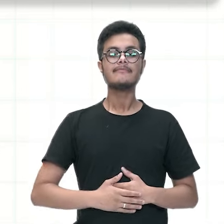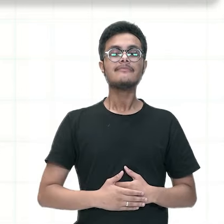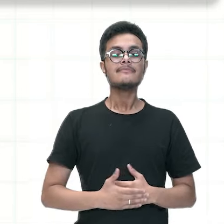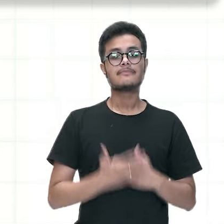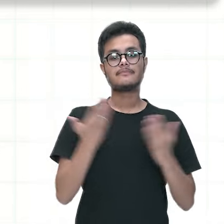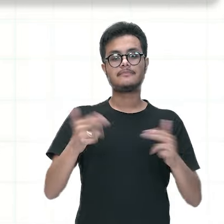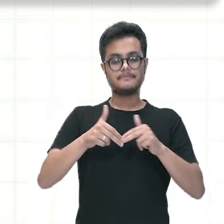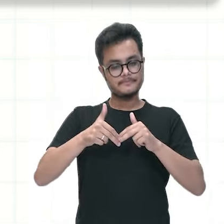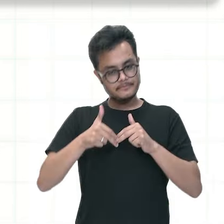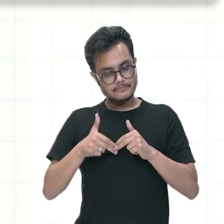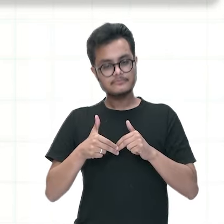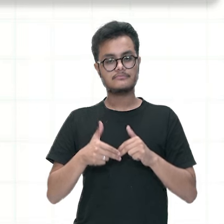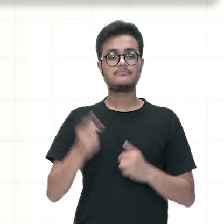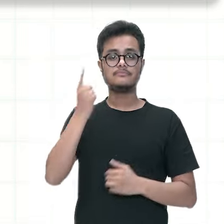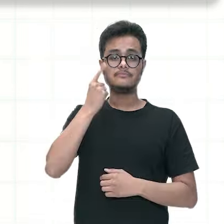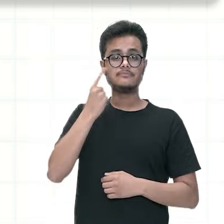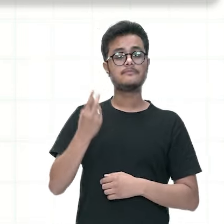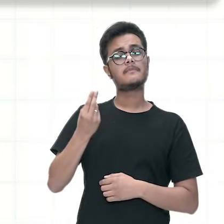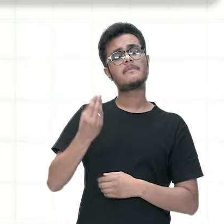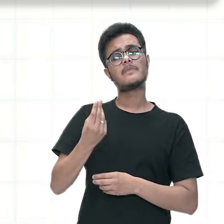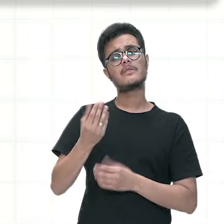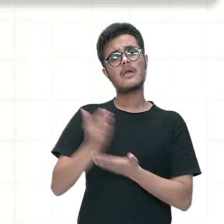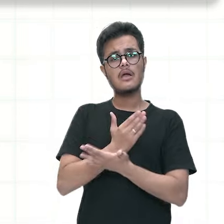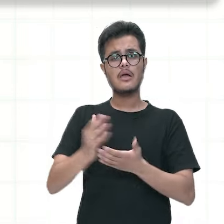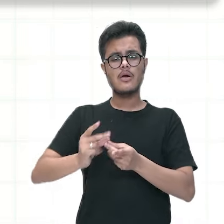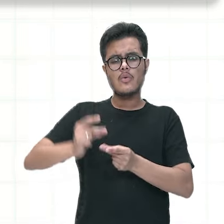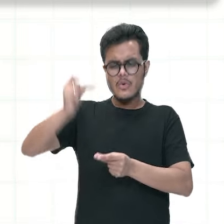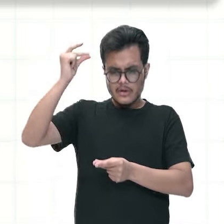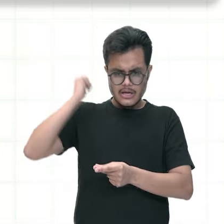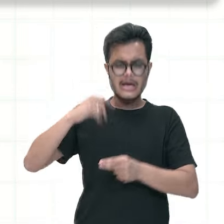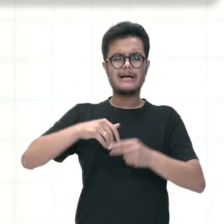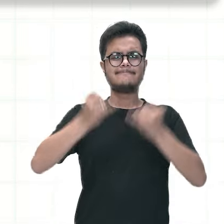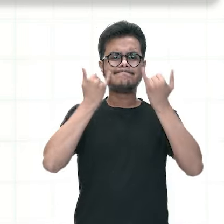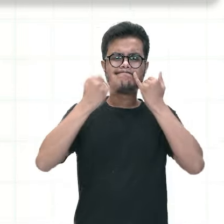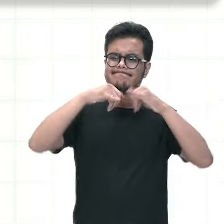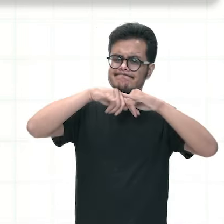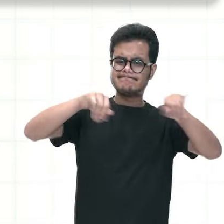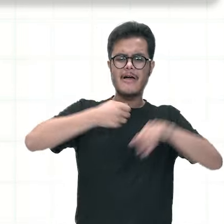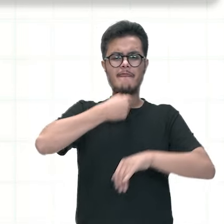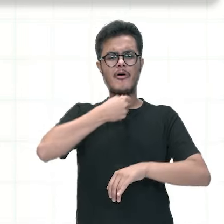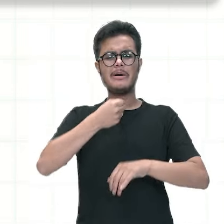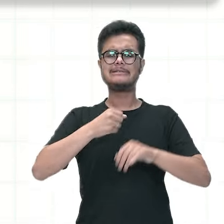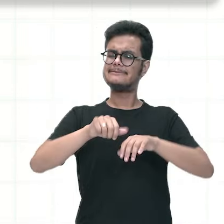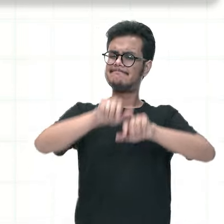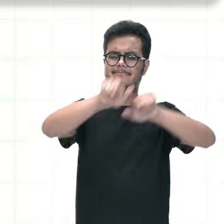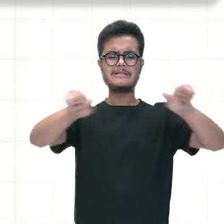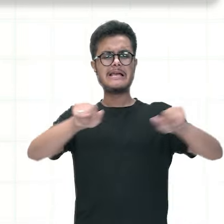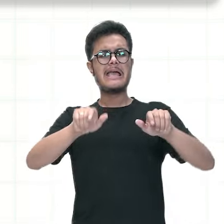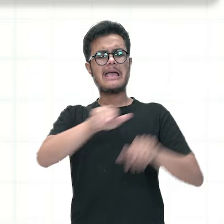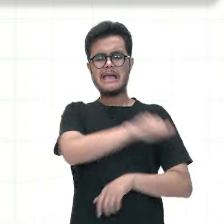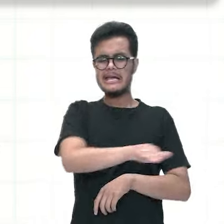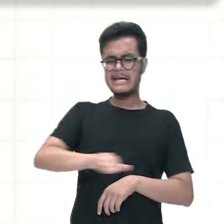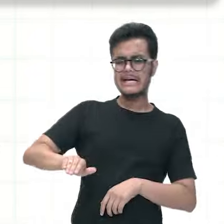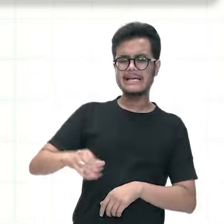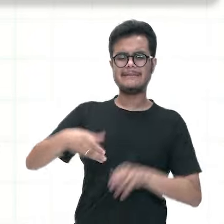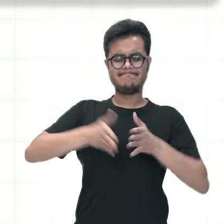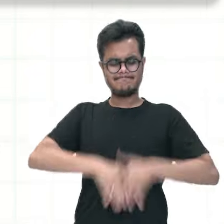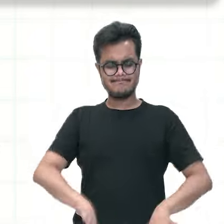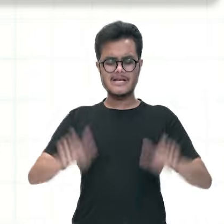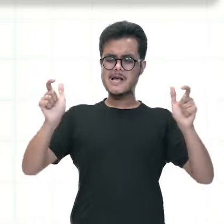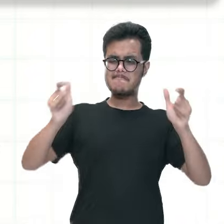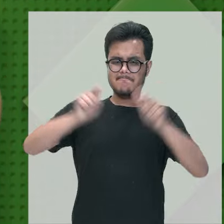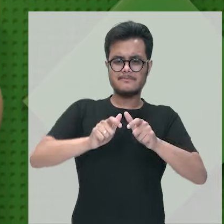Então, a gente viu aí, alguns anos atrás, muitos casos nos noticiários de crianças que nasceram com essa má